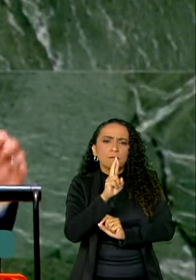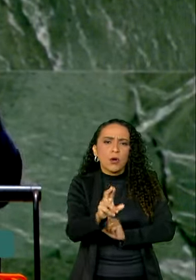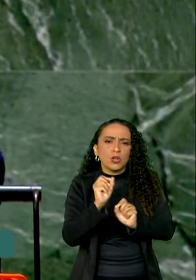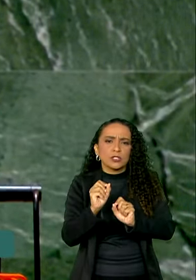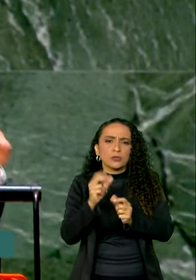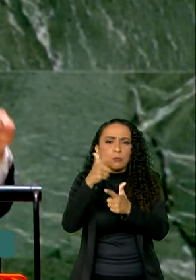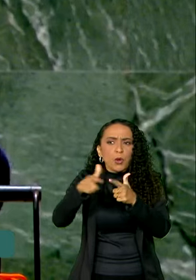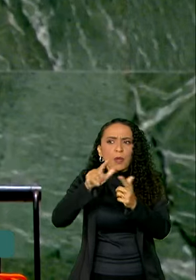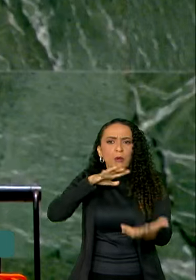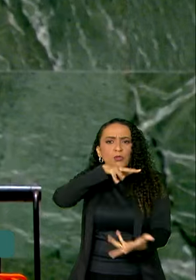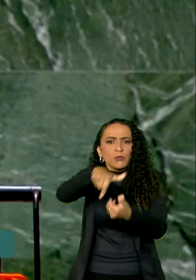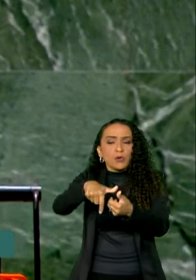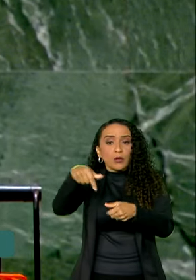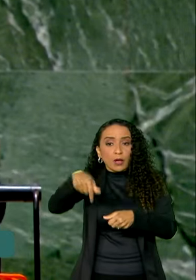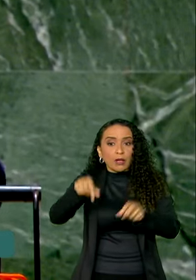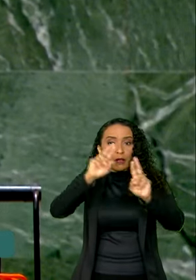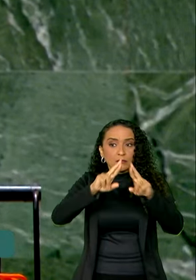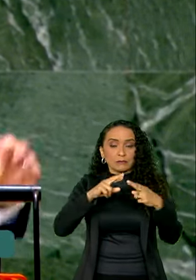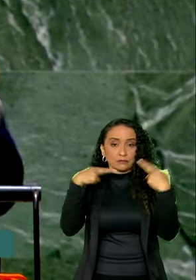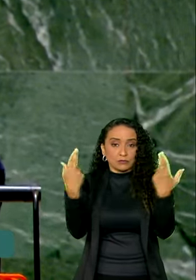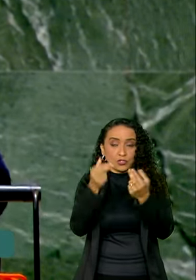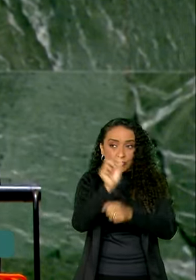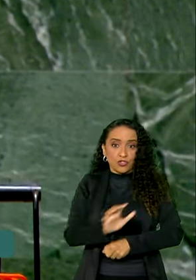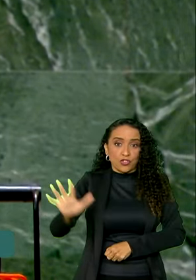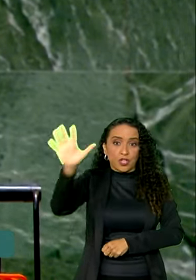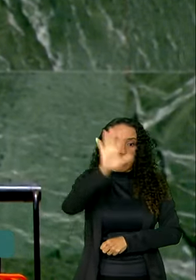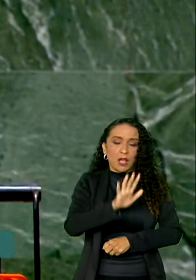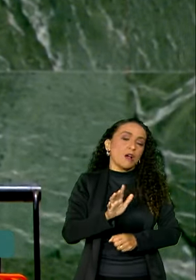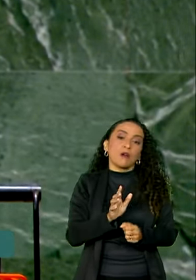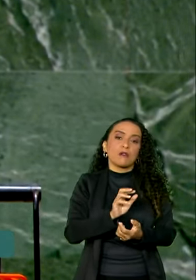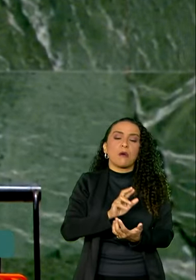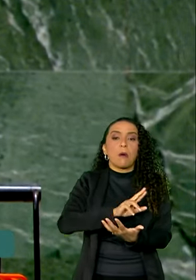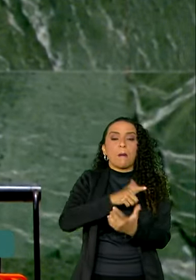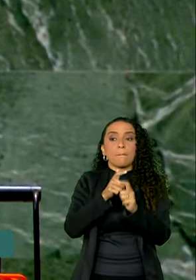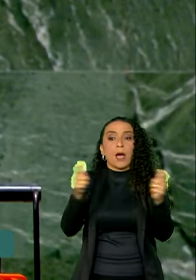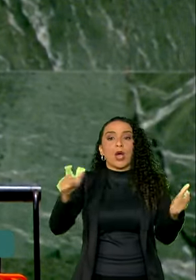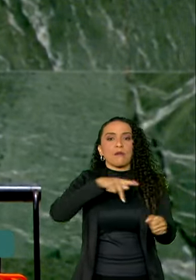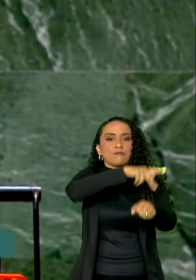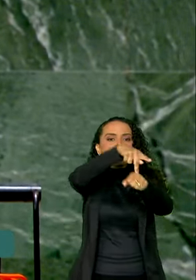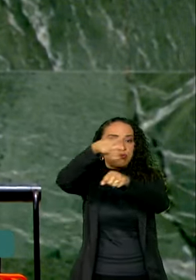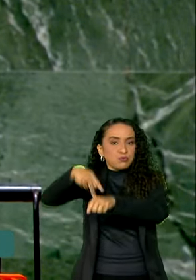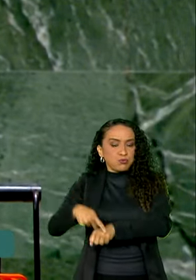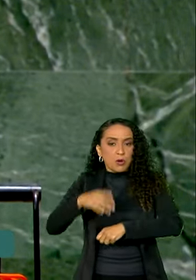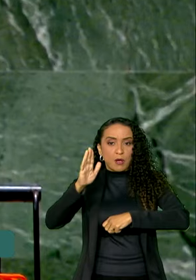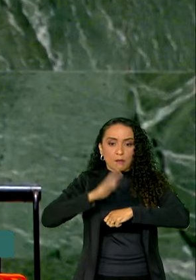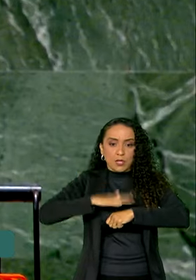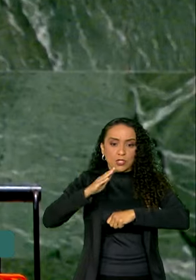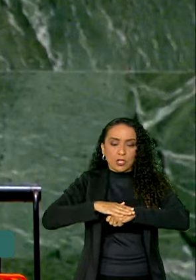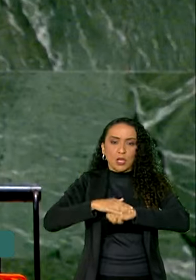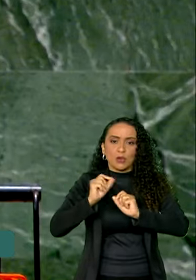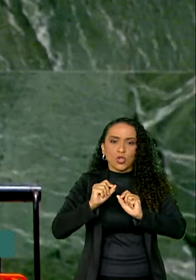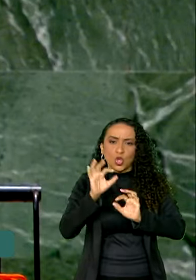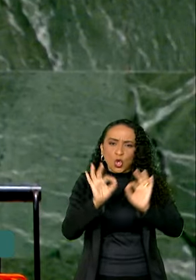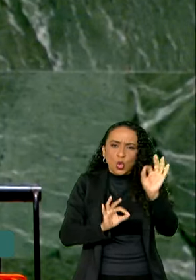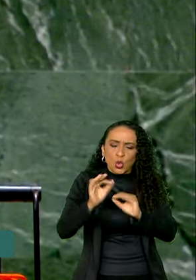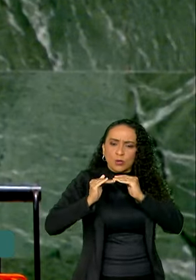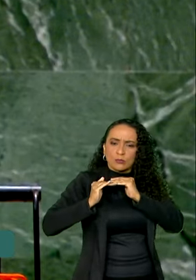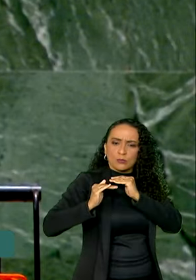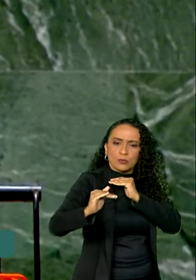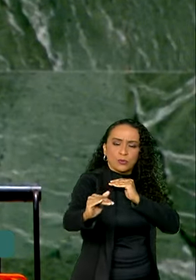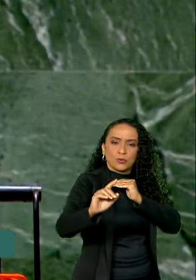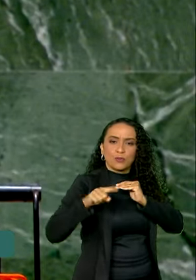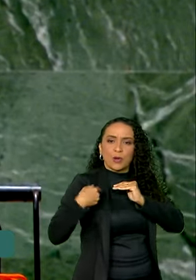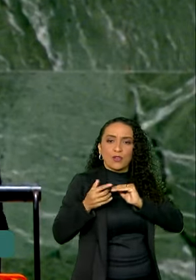Recai sobre a Assembleia Geral, expressão maior do multilateralismo. A missão de pavimentar o caminho